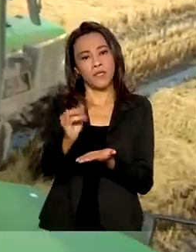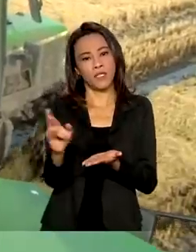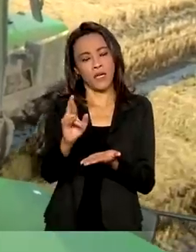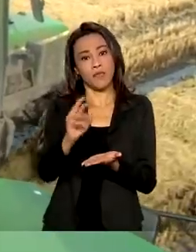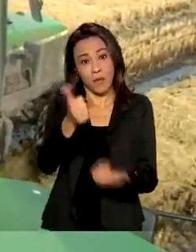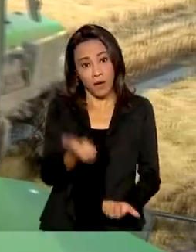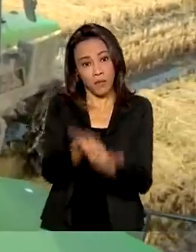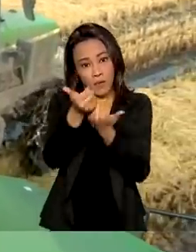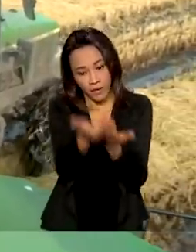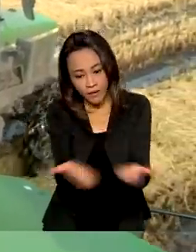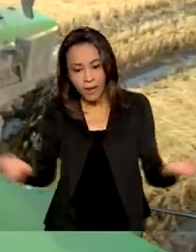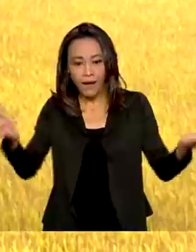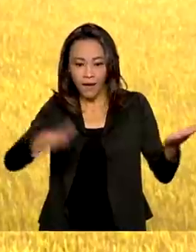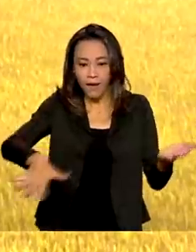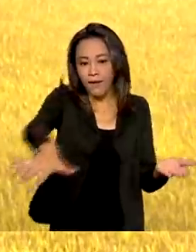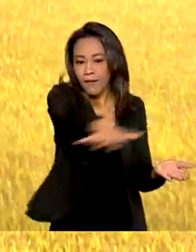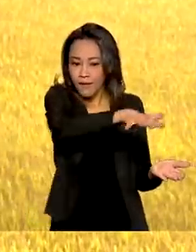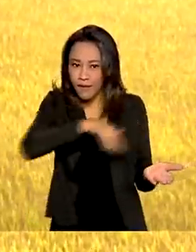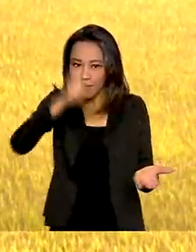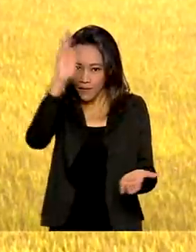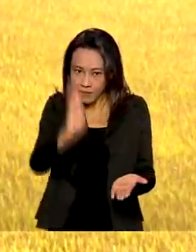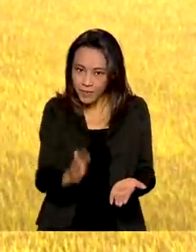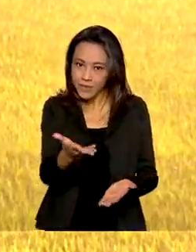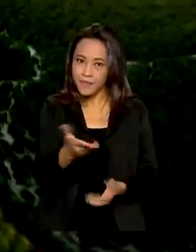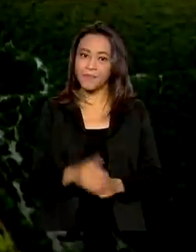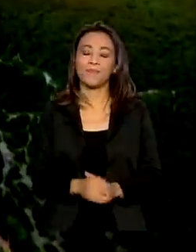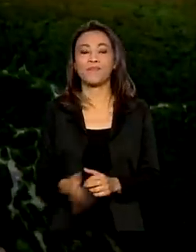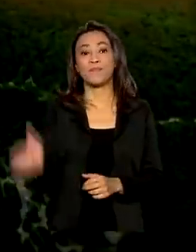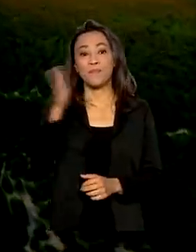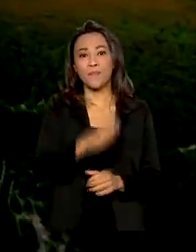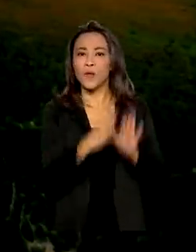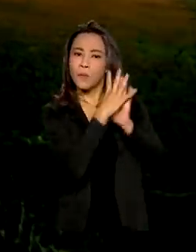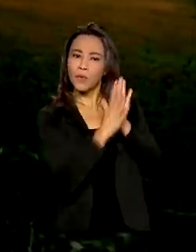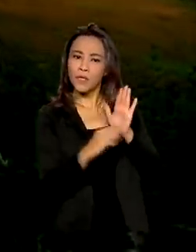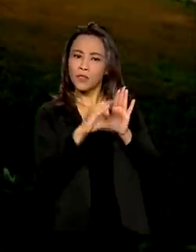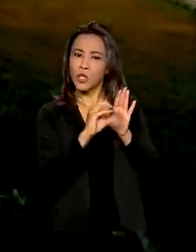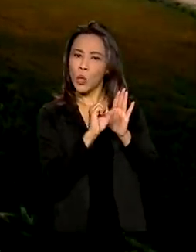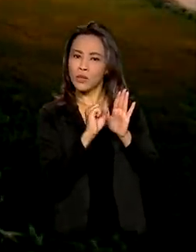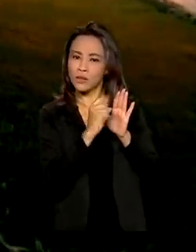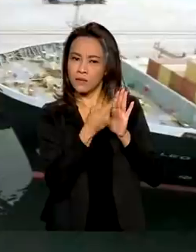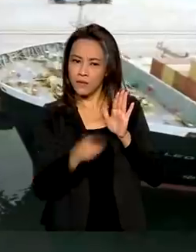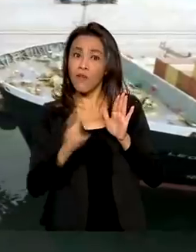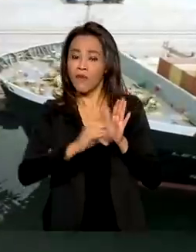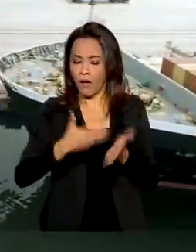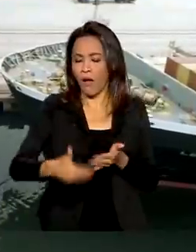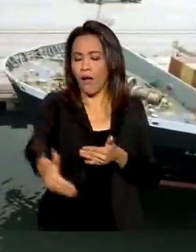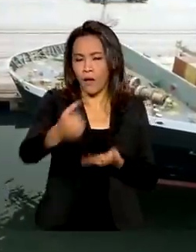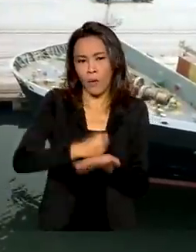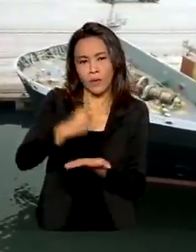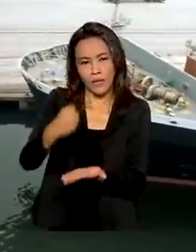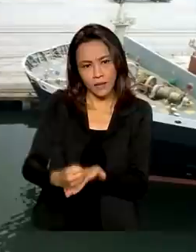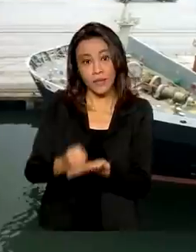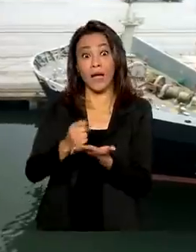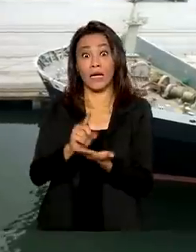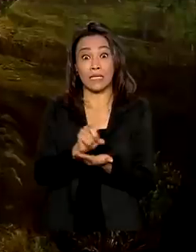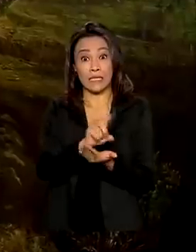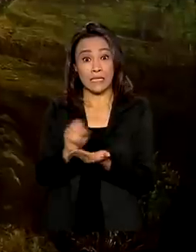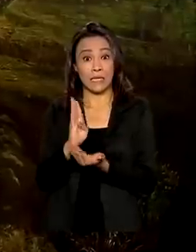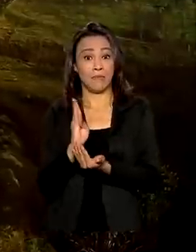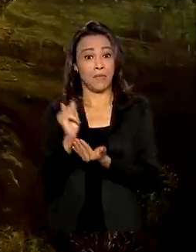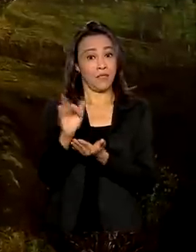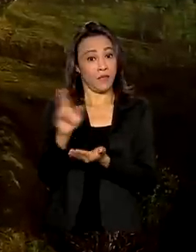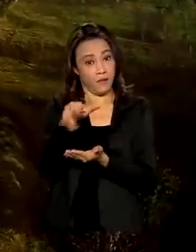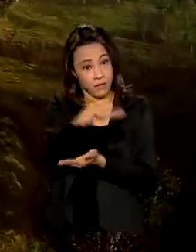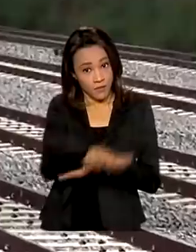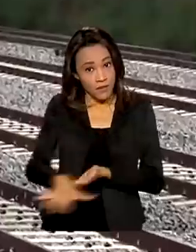financiar a produção agropecuária brasileira. Concessões este ano devem contratar investimentos de 100 bilhões de reais